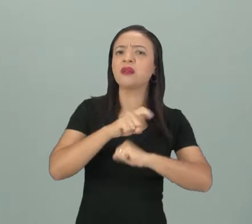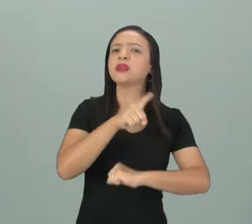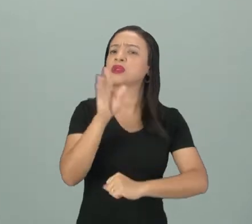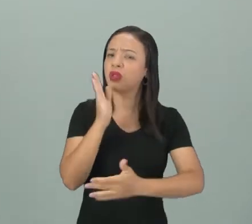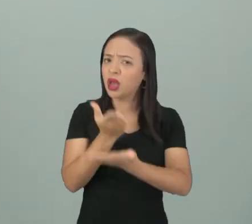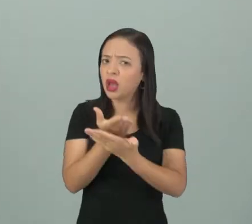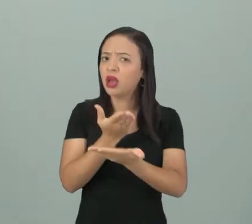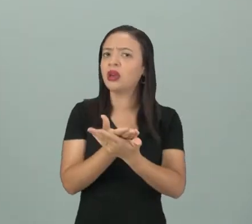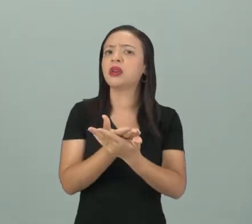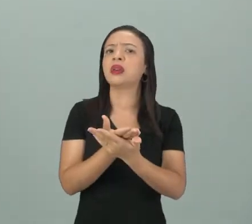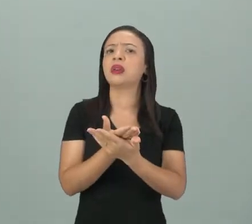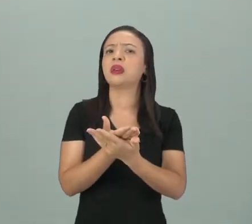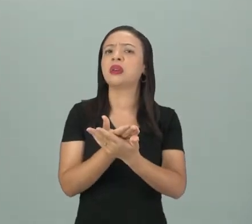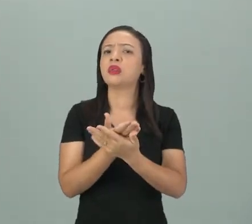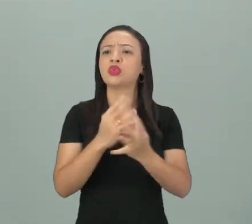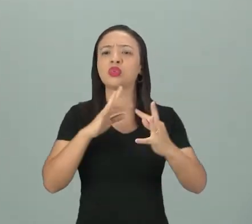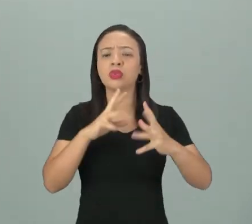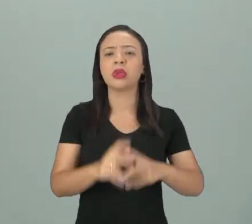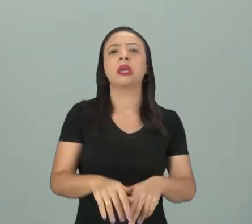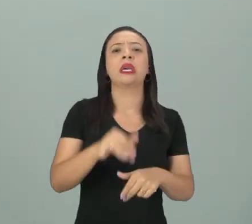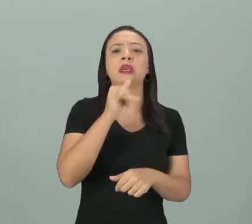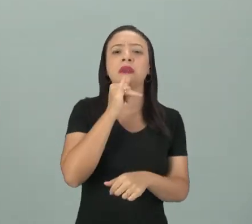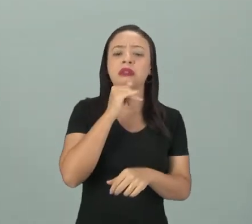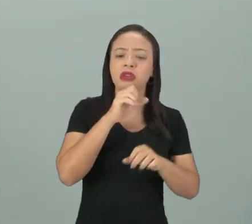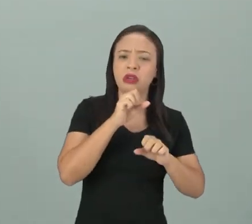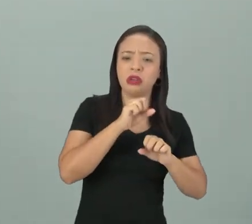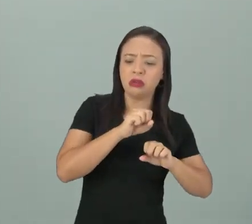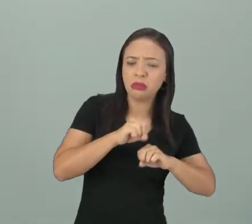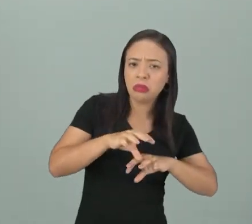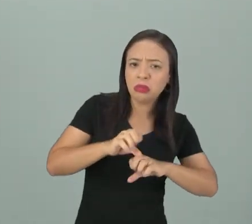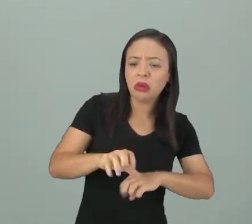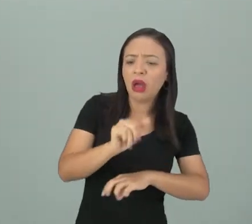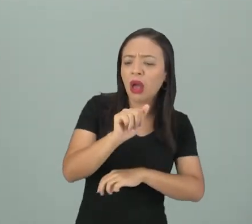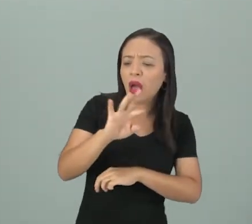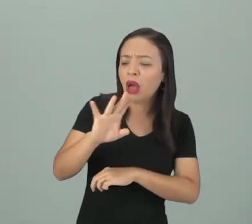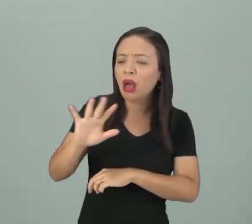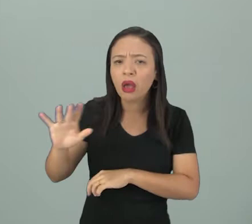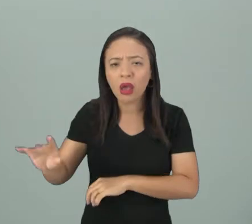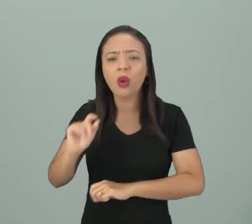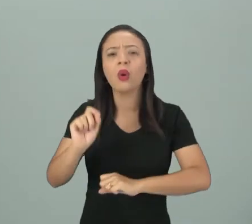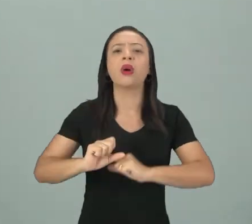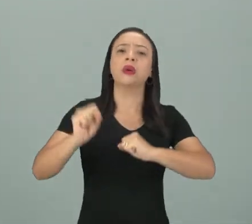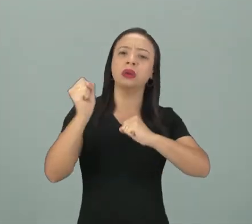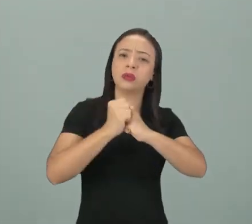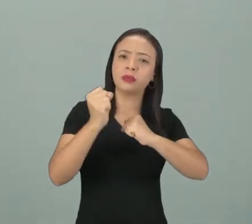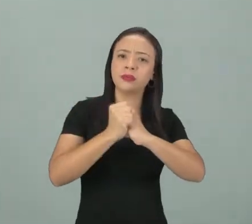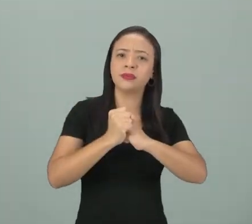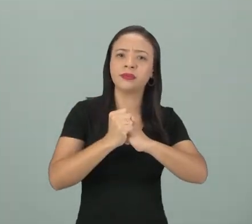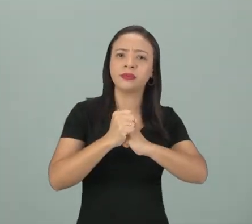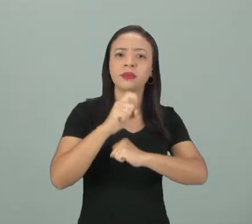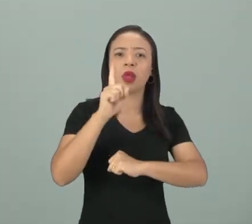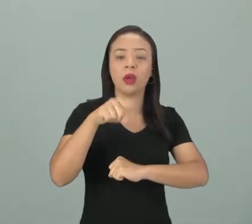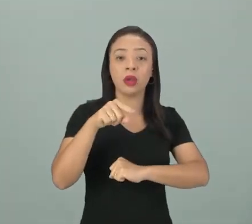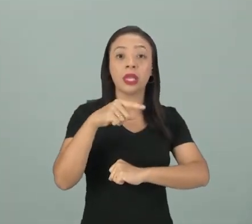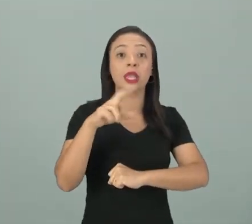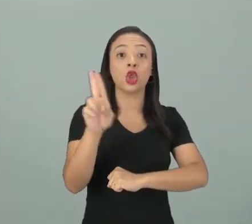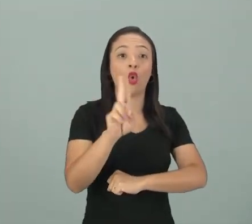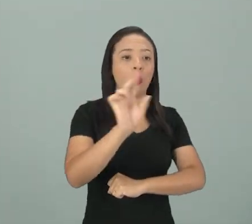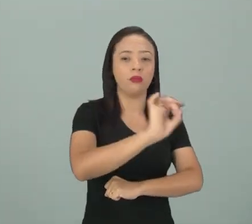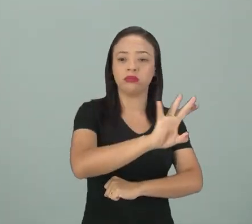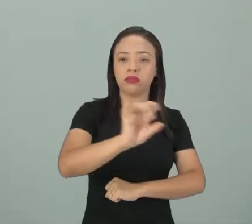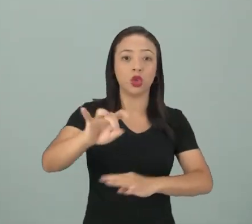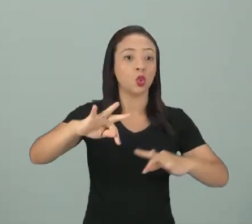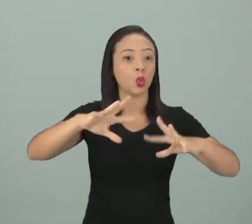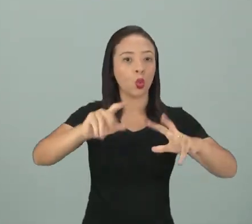ter estudado aí, né, no decorrer do ciclo de alfabetização. Substantivo é aquela classe gramaticalzinha que nomeia os seres, né?